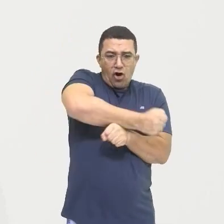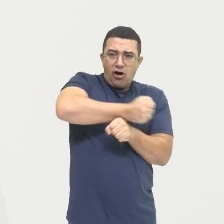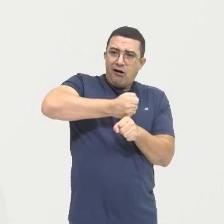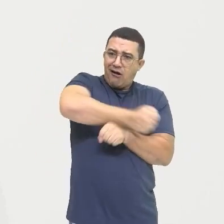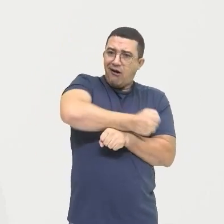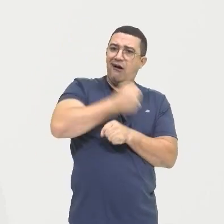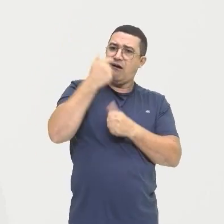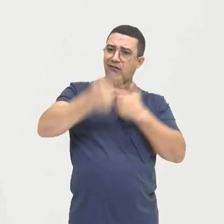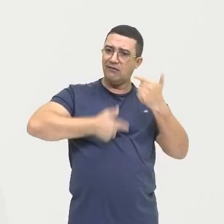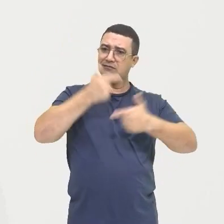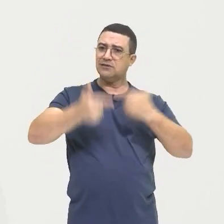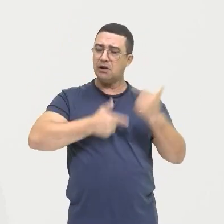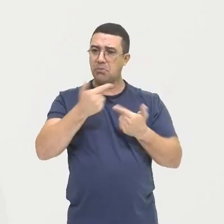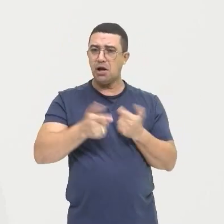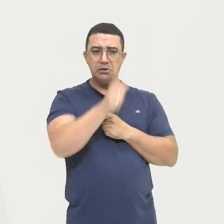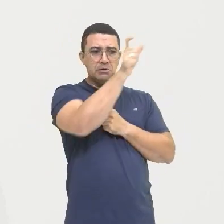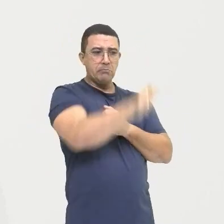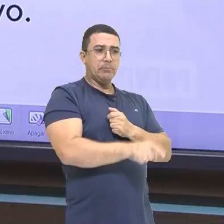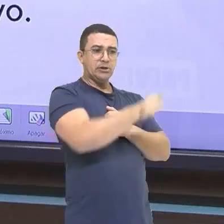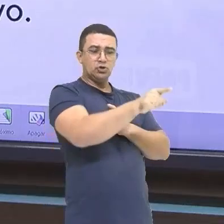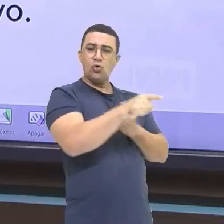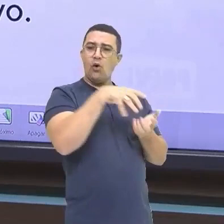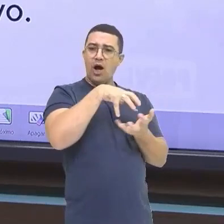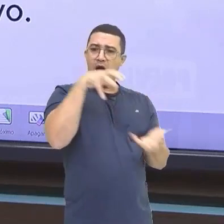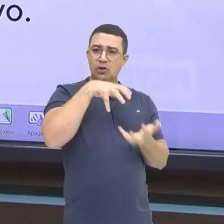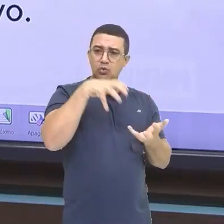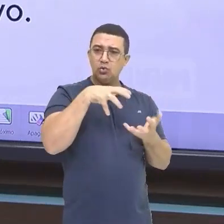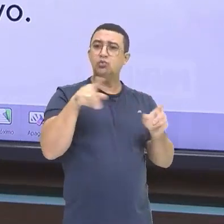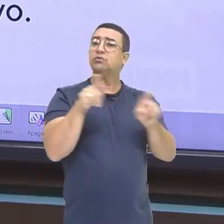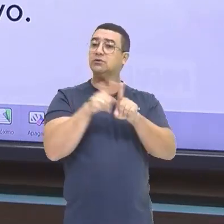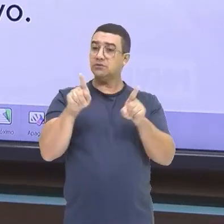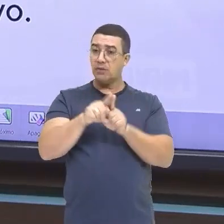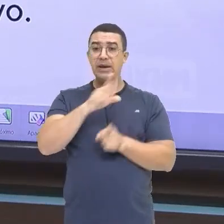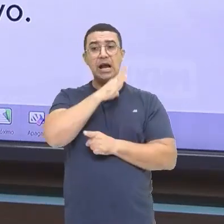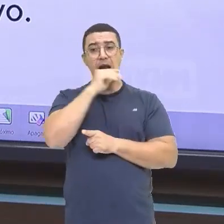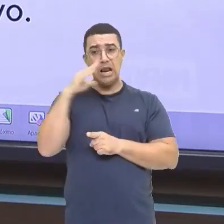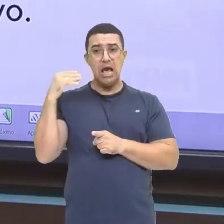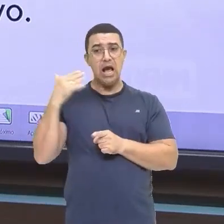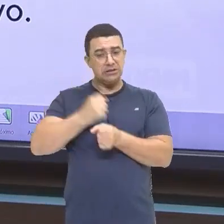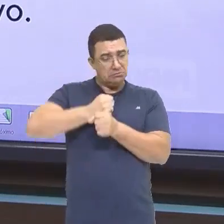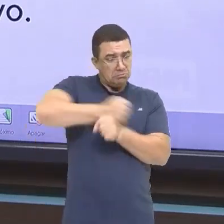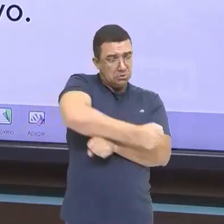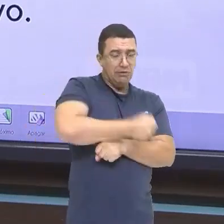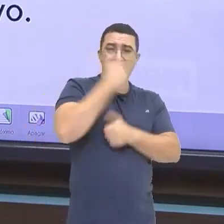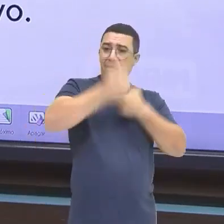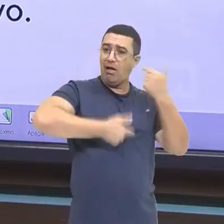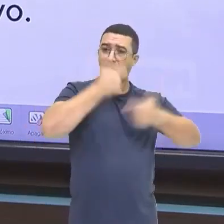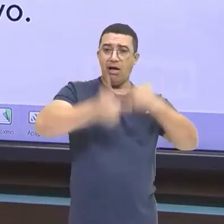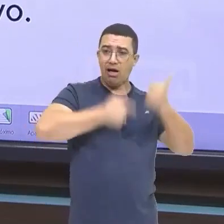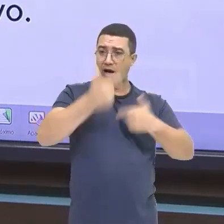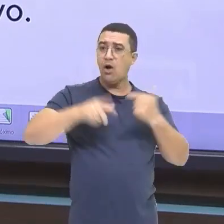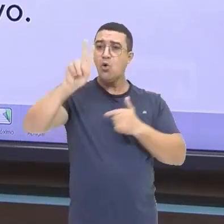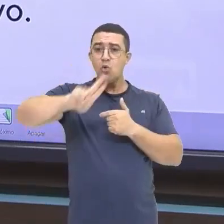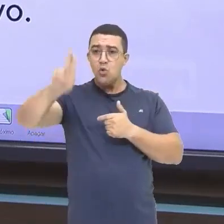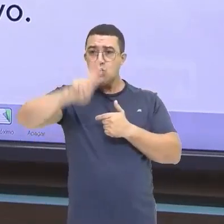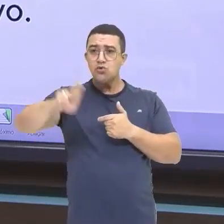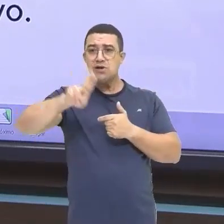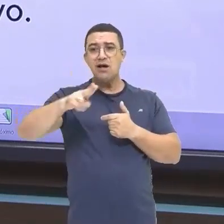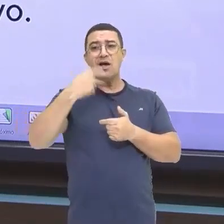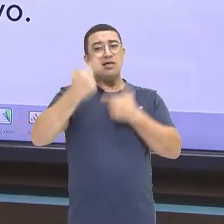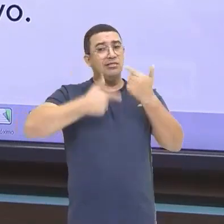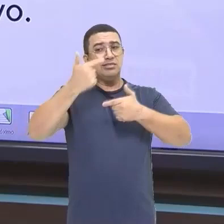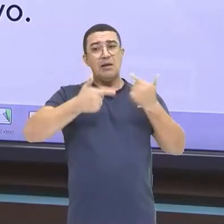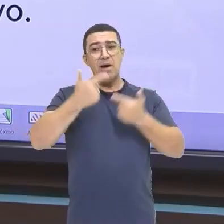Seja ele ali de uma pessoa maior de idade Ou até mesmo ali de crianças Onde ele utiliza essa mão de obra